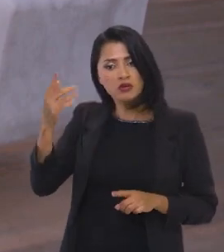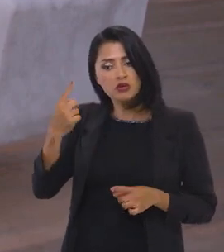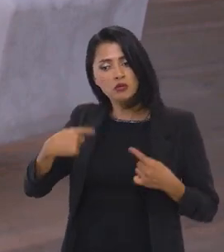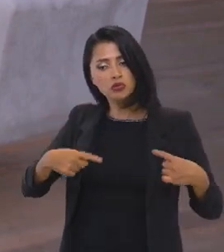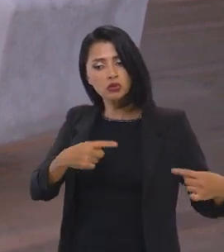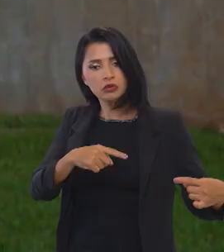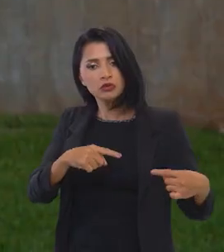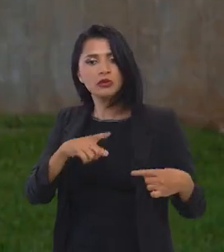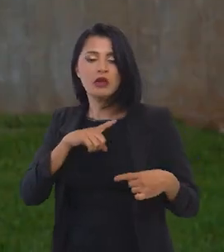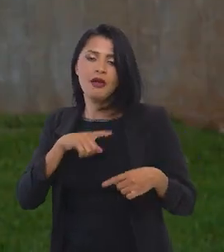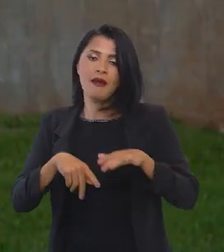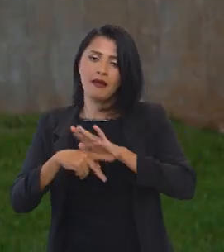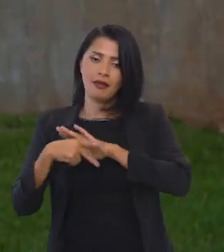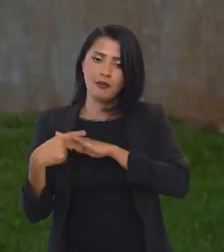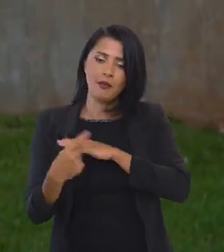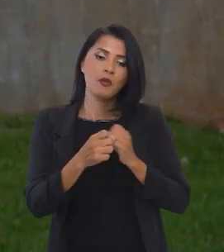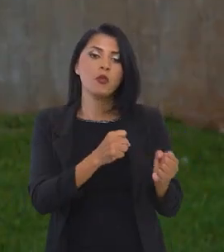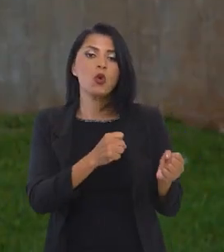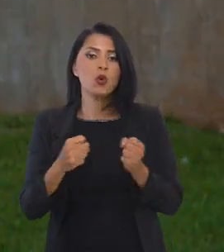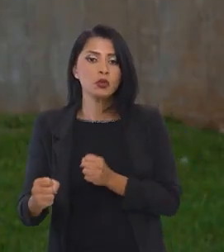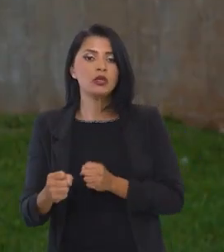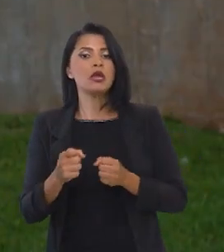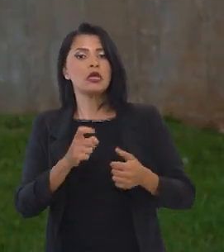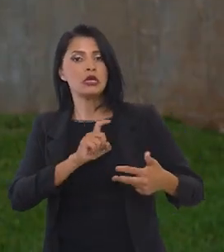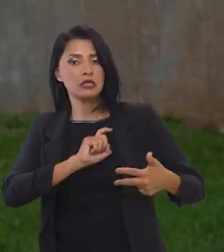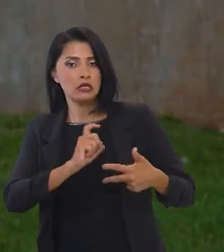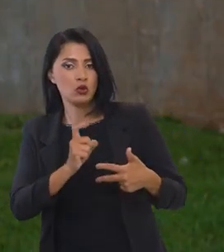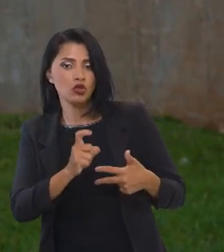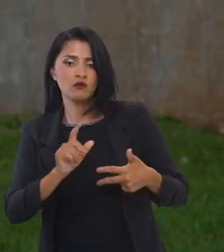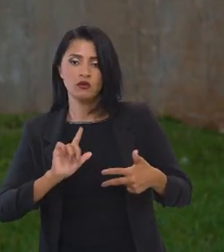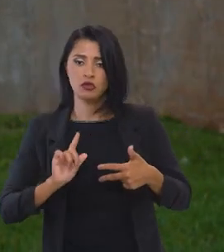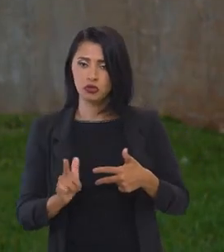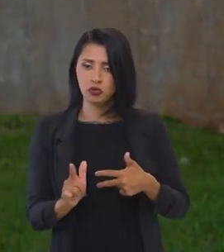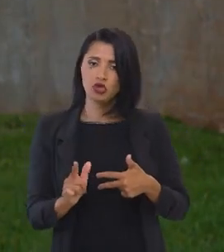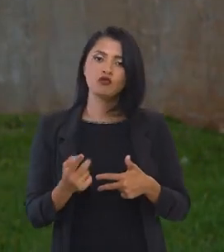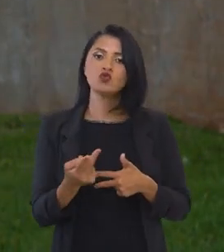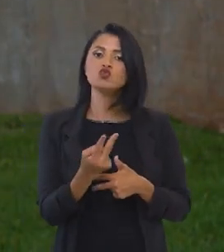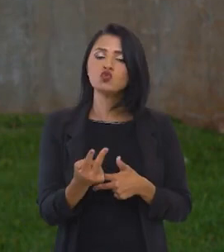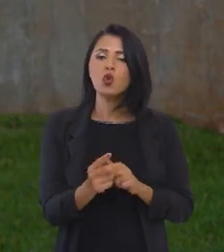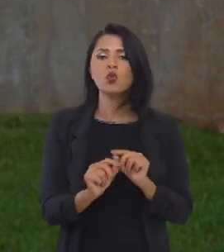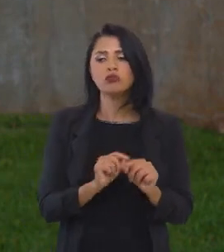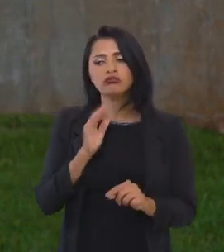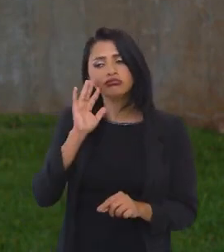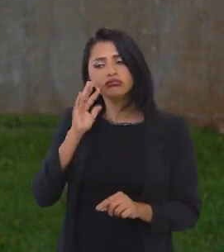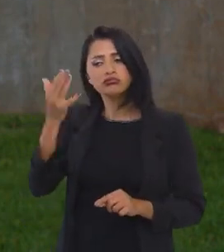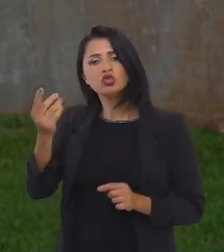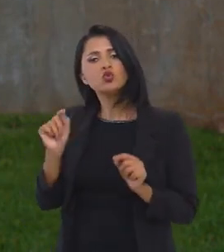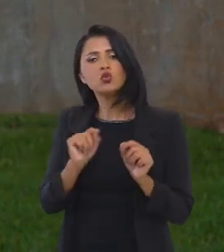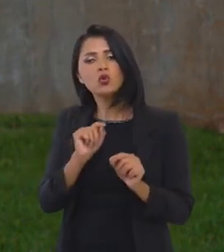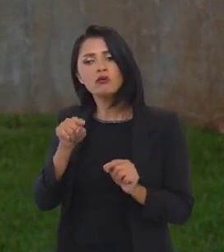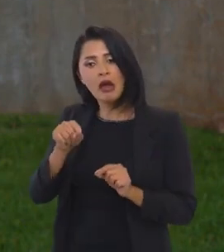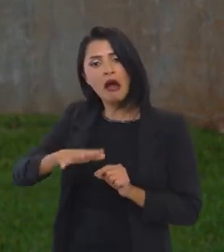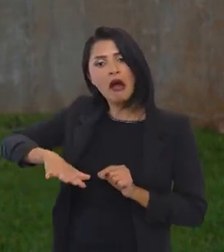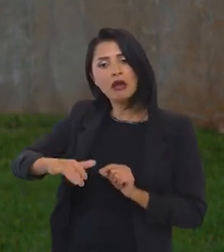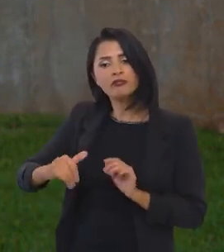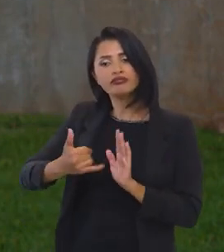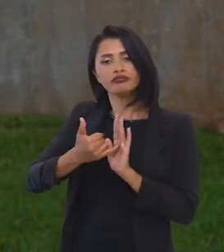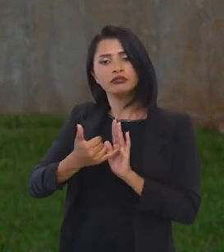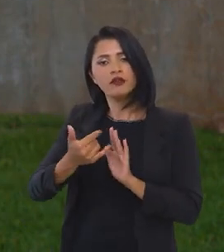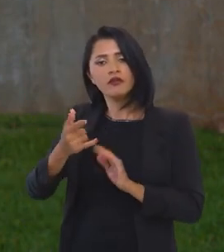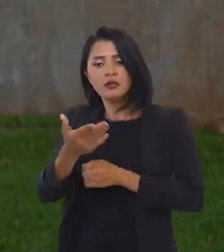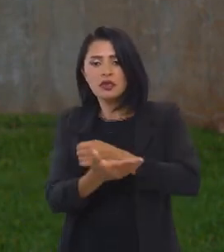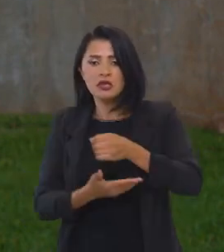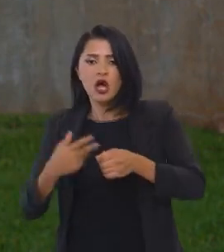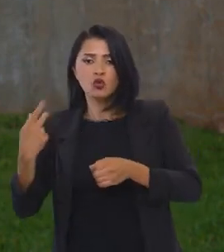decisão política que passa tanto pelo poder executivo como pelo poder legislativo, foi decidido que